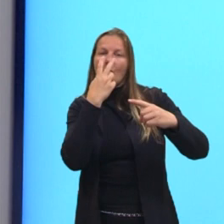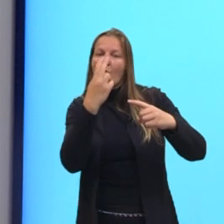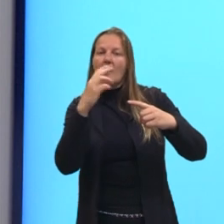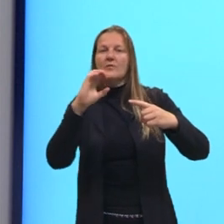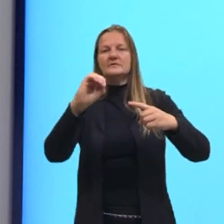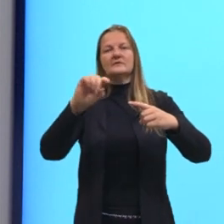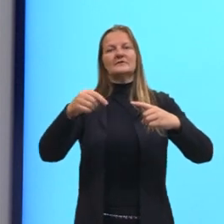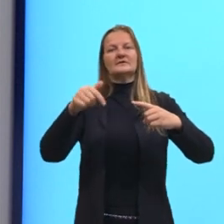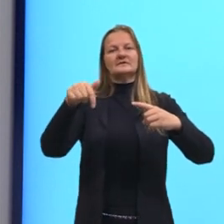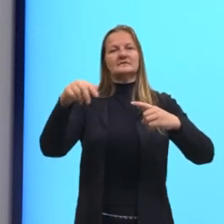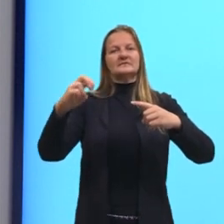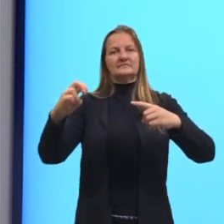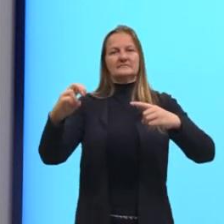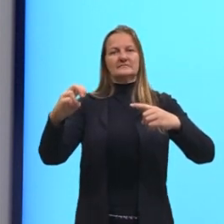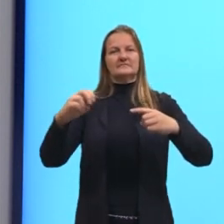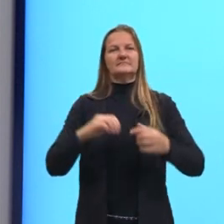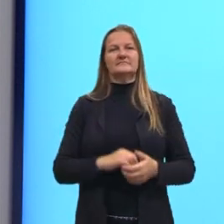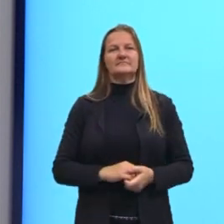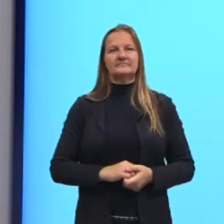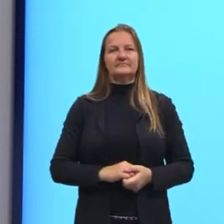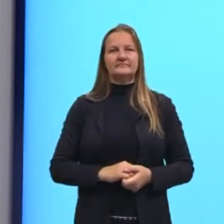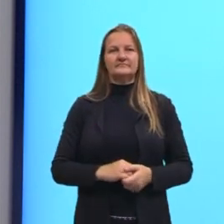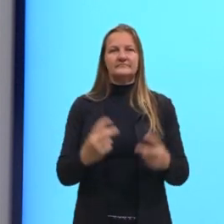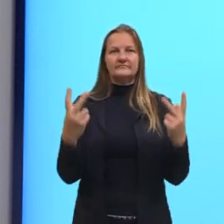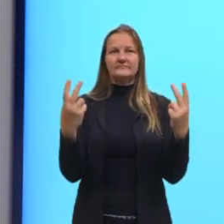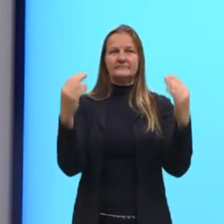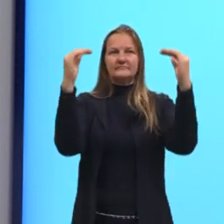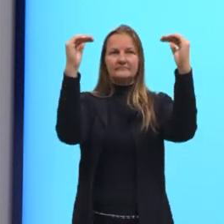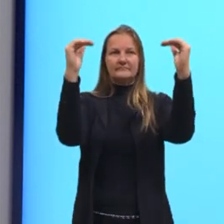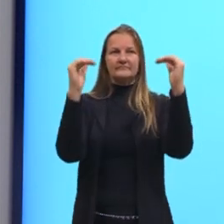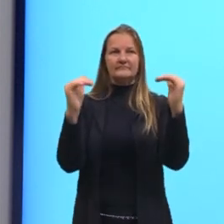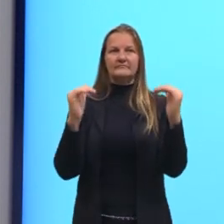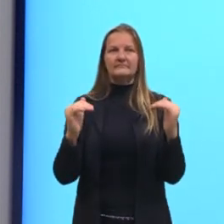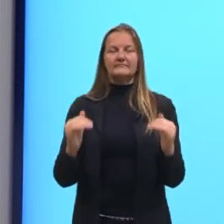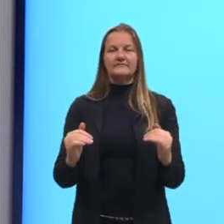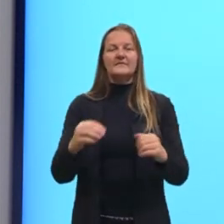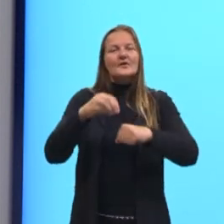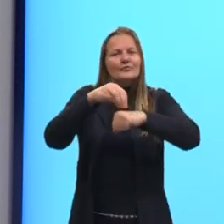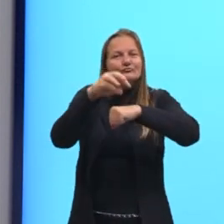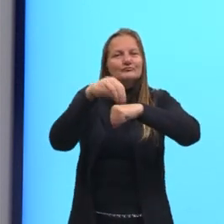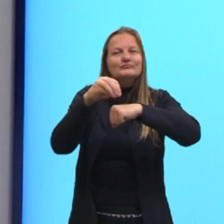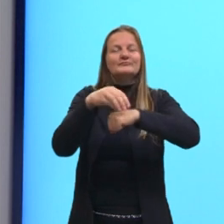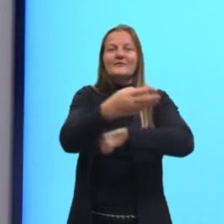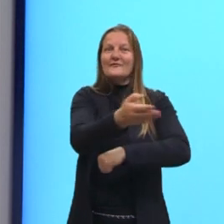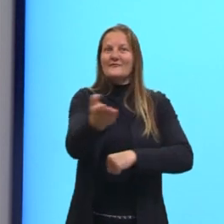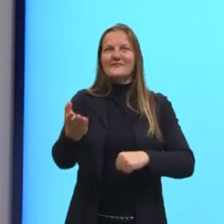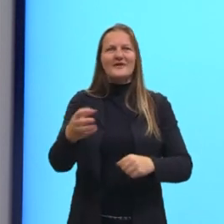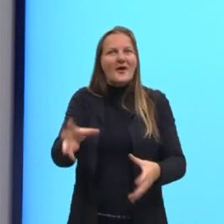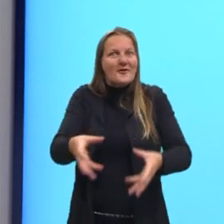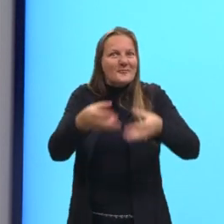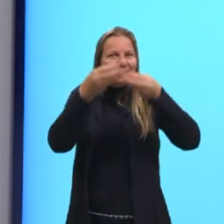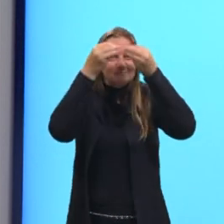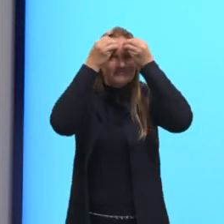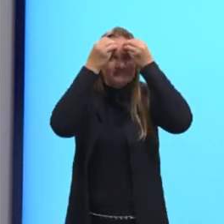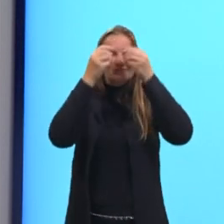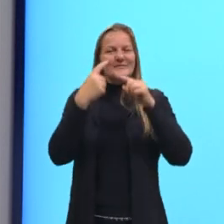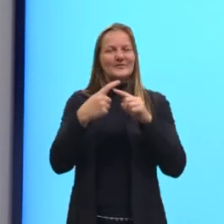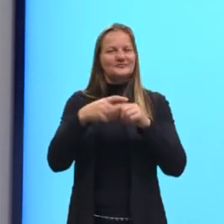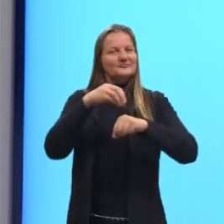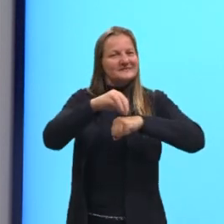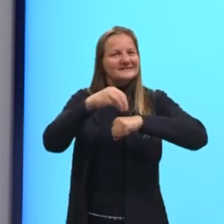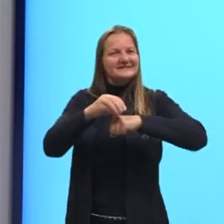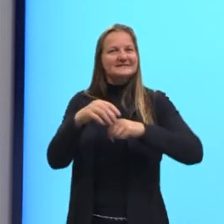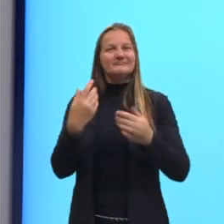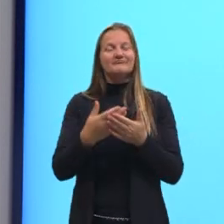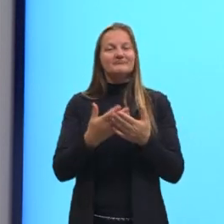representa 0,75. São dicas, assim, para vocês memorizarem, mas também não